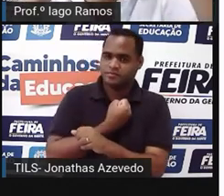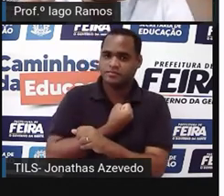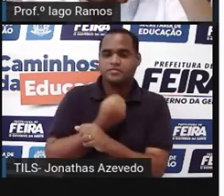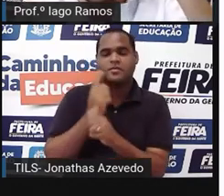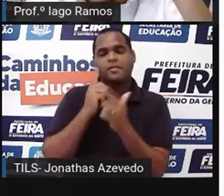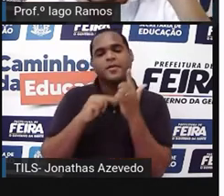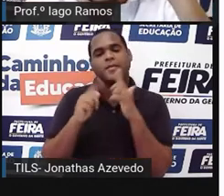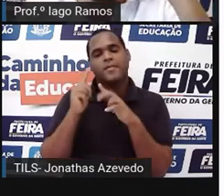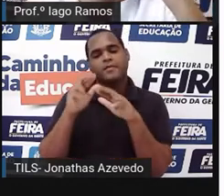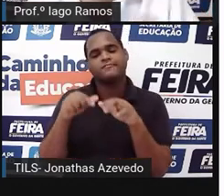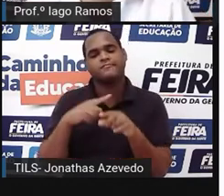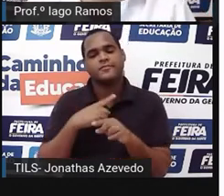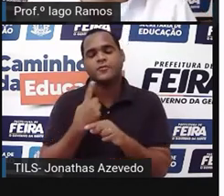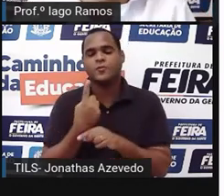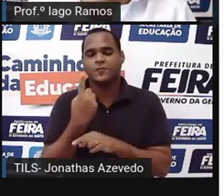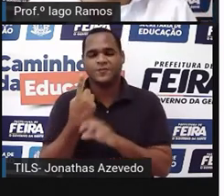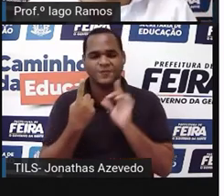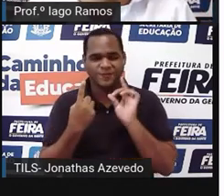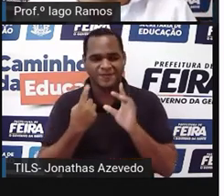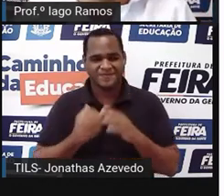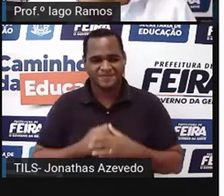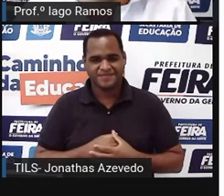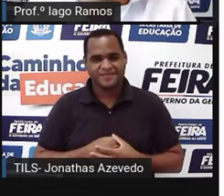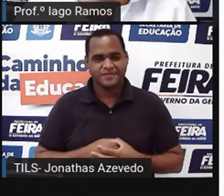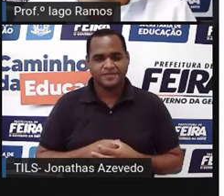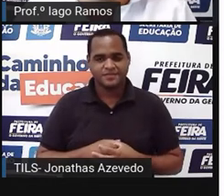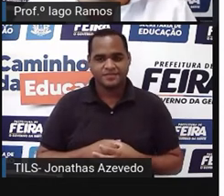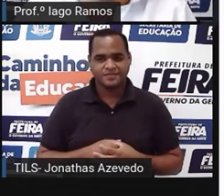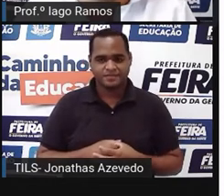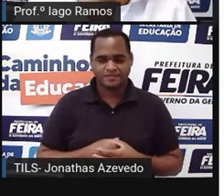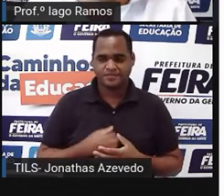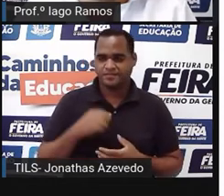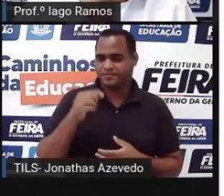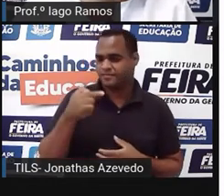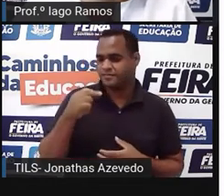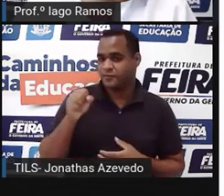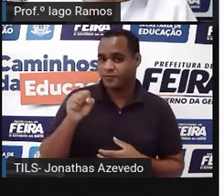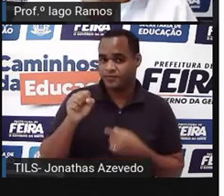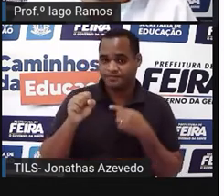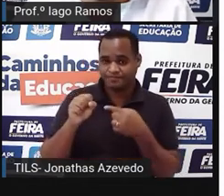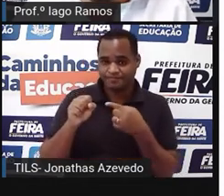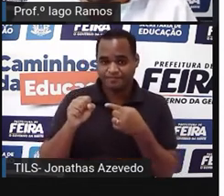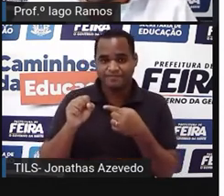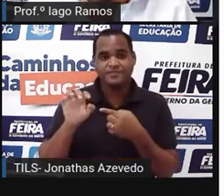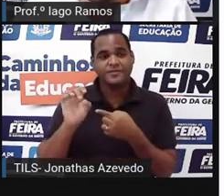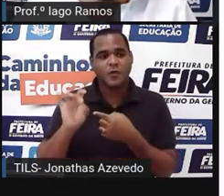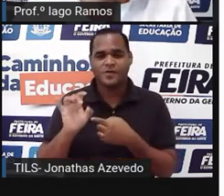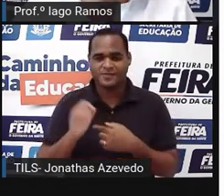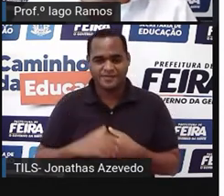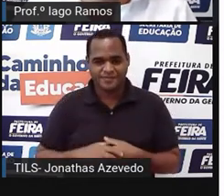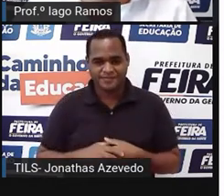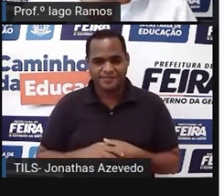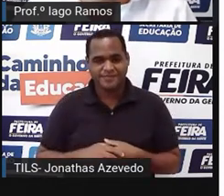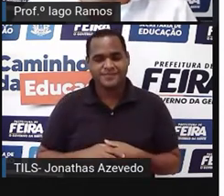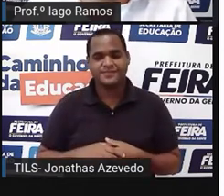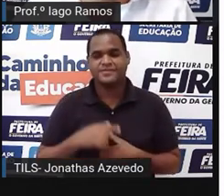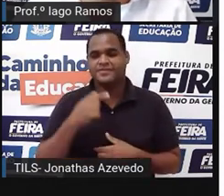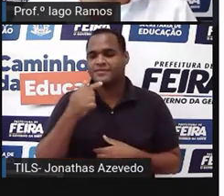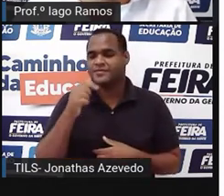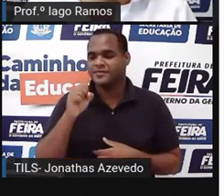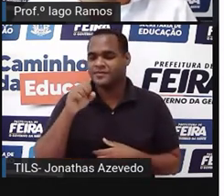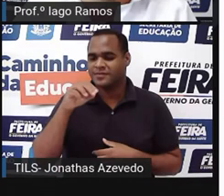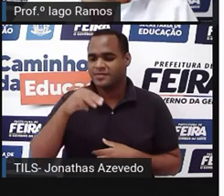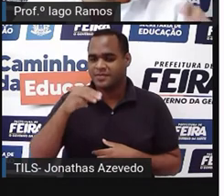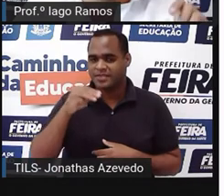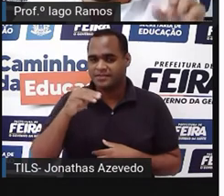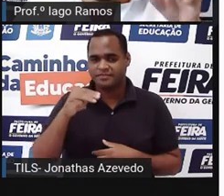de um cabo só, tá bom? No caso é 78. Então, um cabo tem 78 metros.